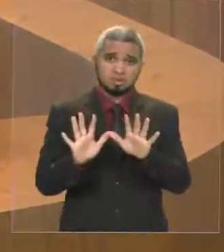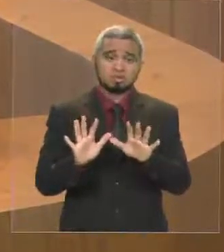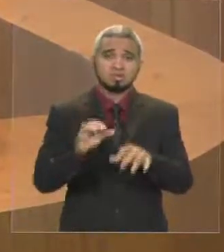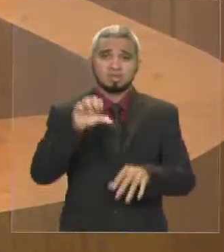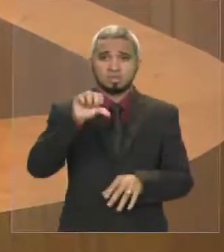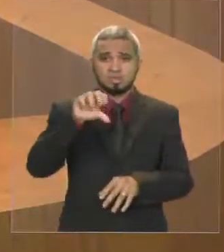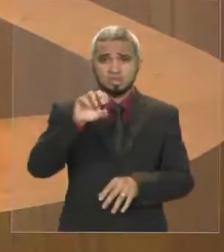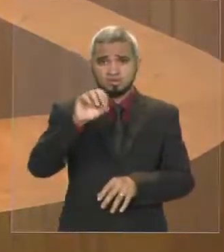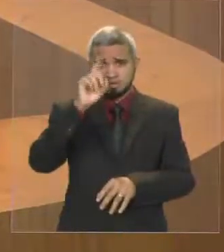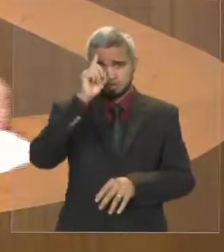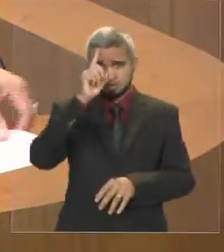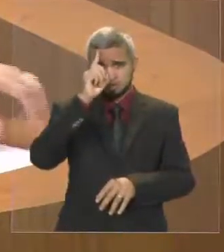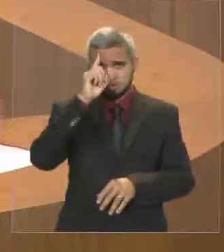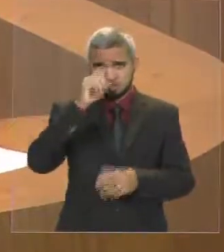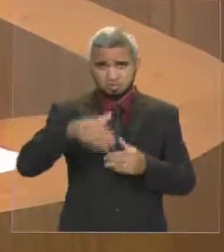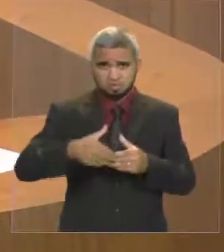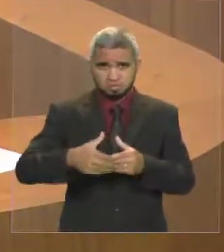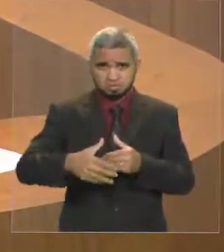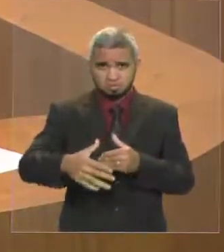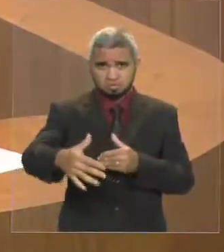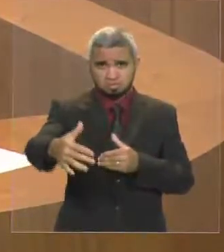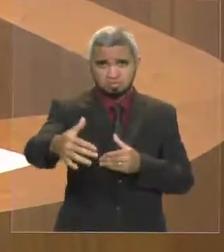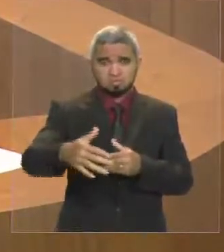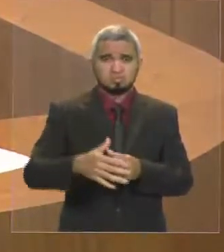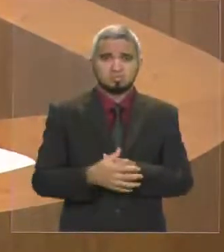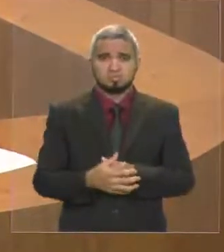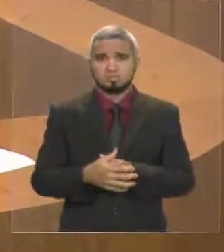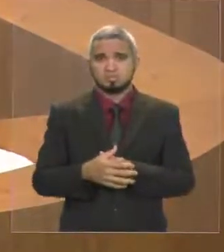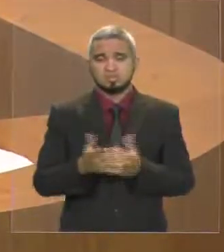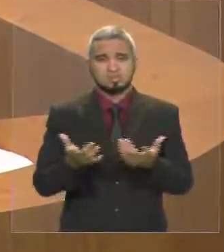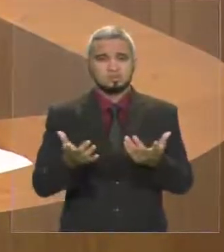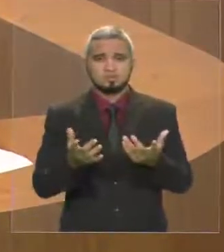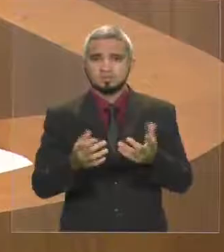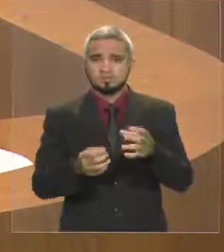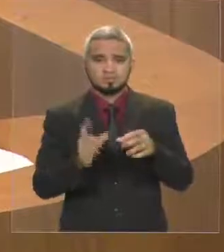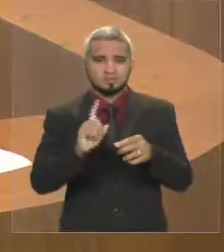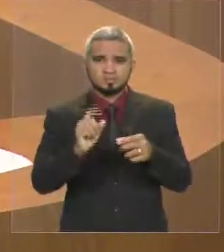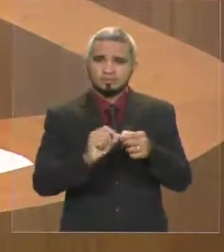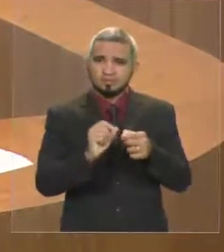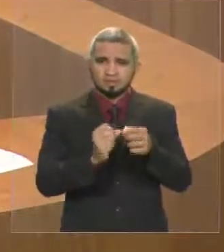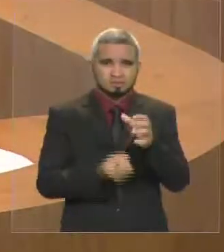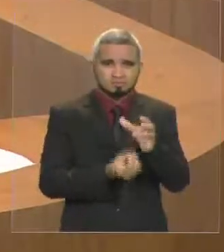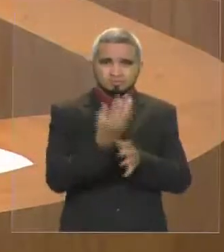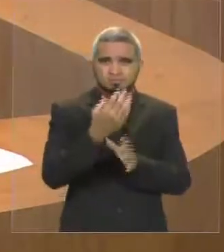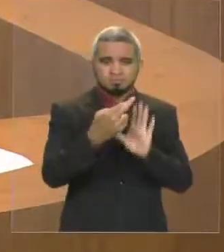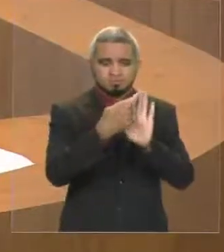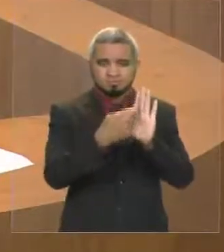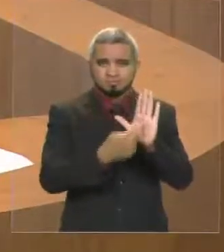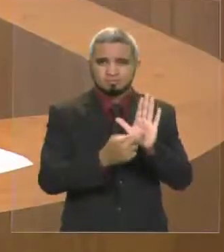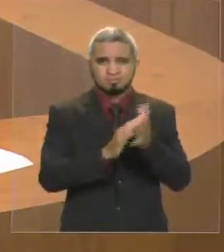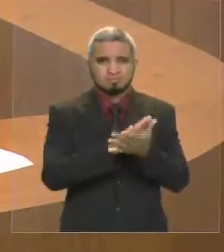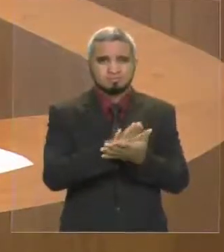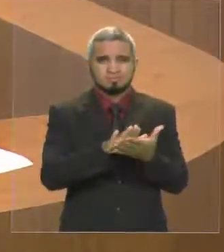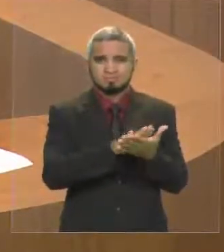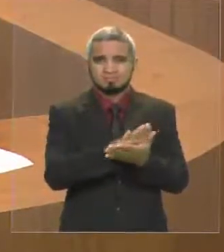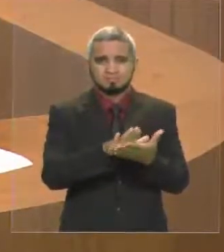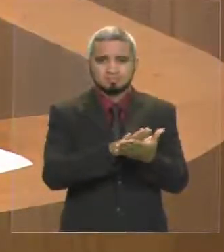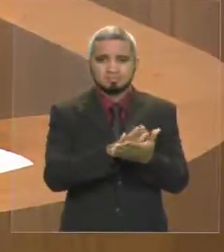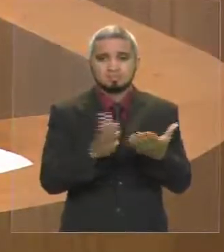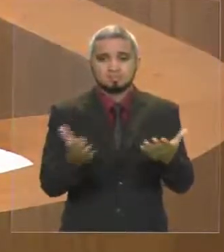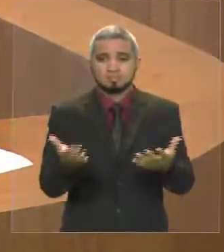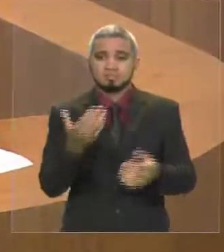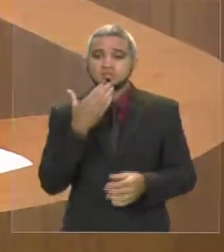dias, não houve desdobramentos com relação às regras e aqui nós solicitamos